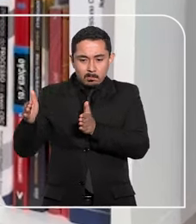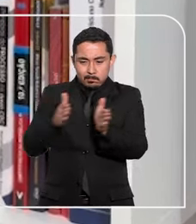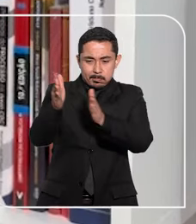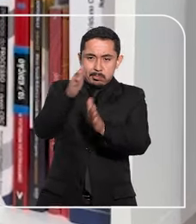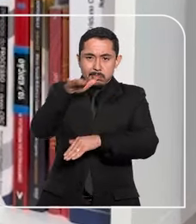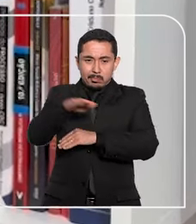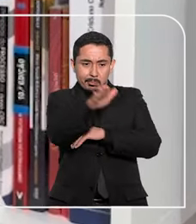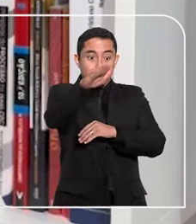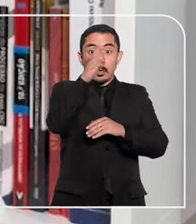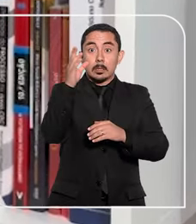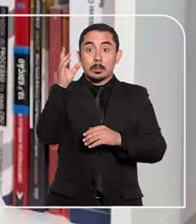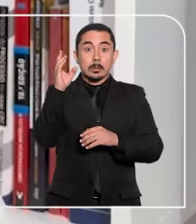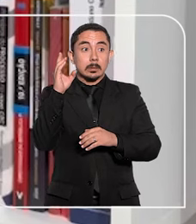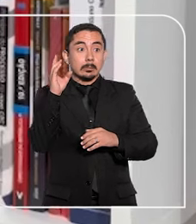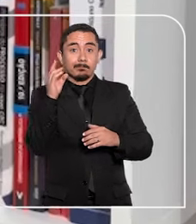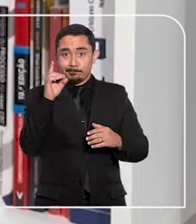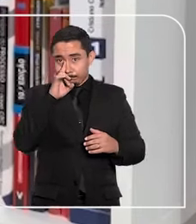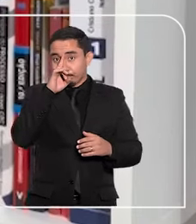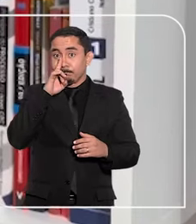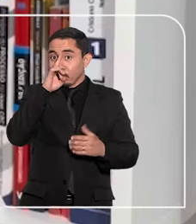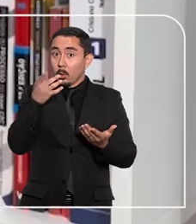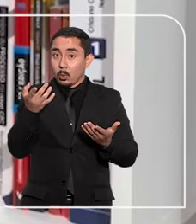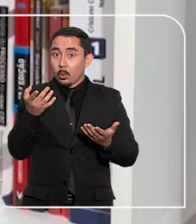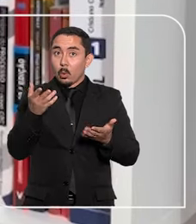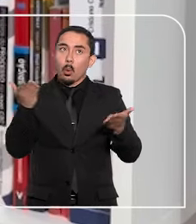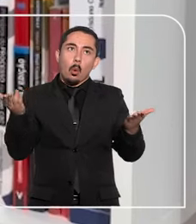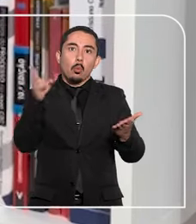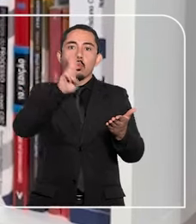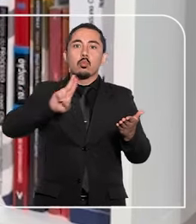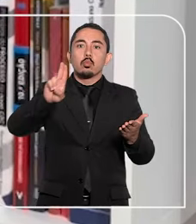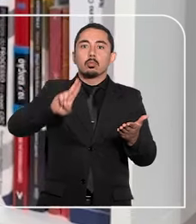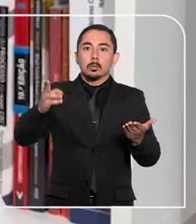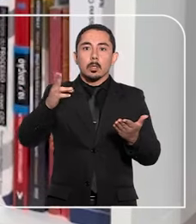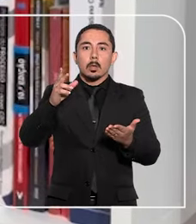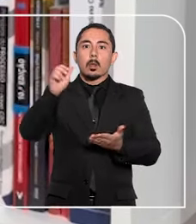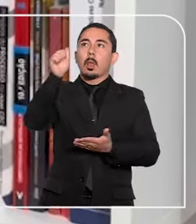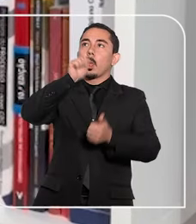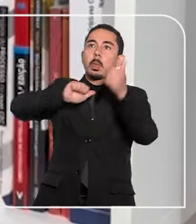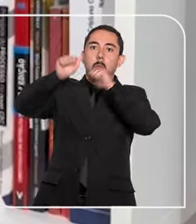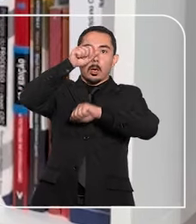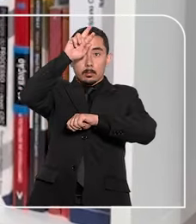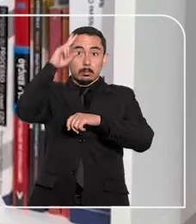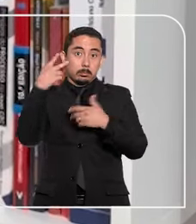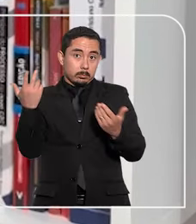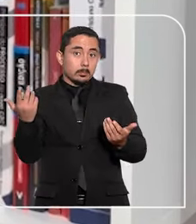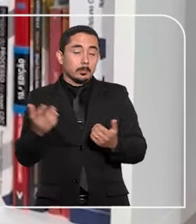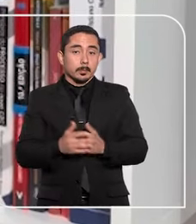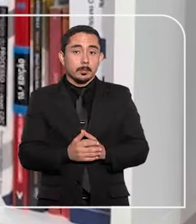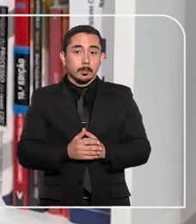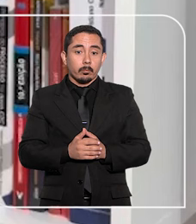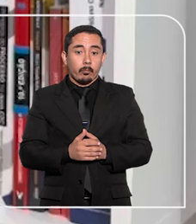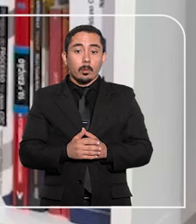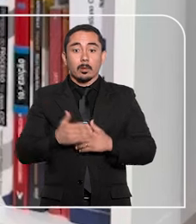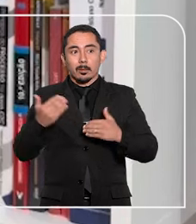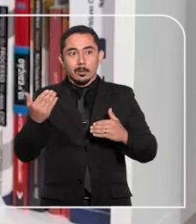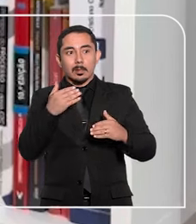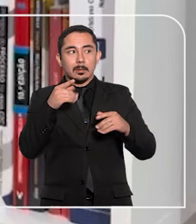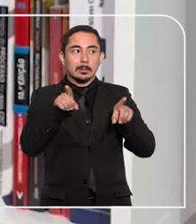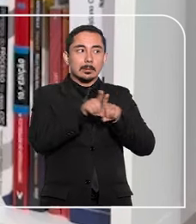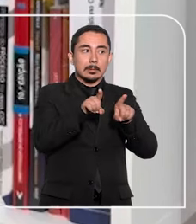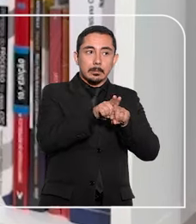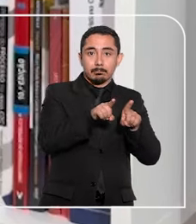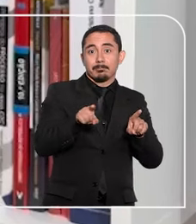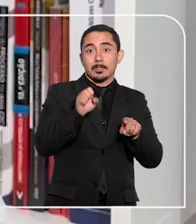uma direção perigosa e, às vezes, até mesmo o uso de álcool ao volante, que, além de infração